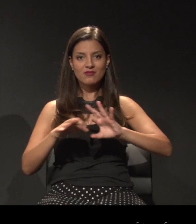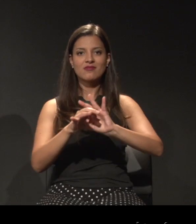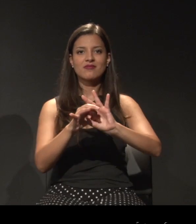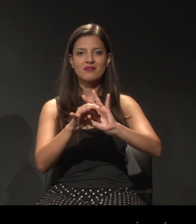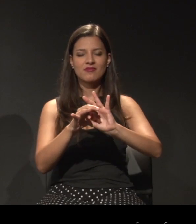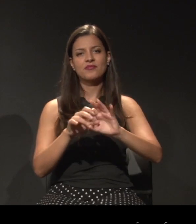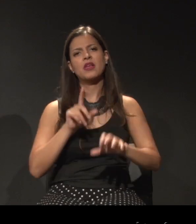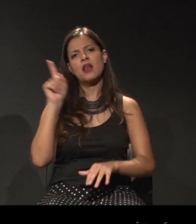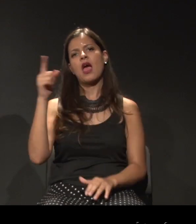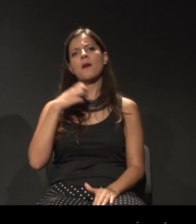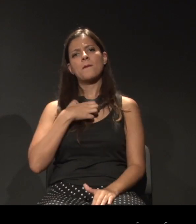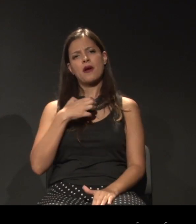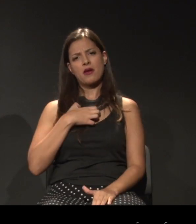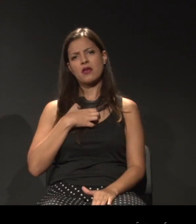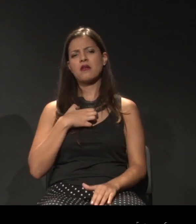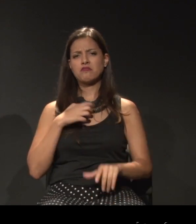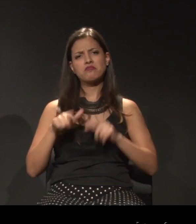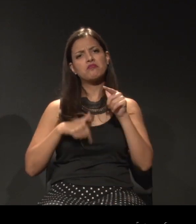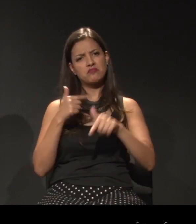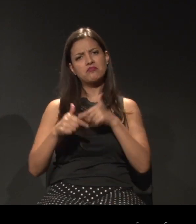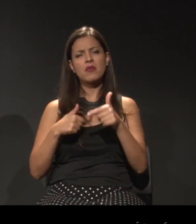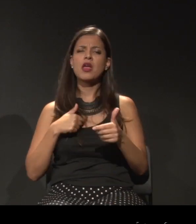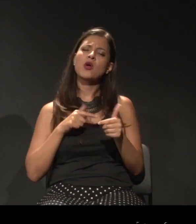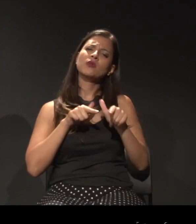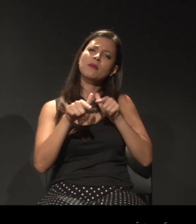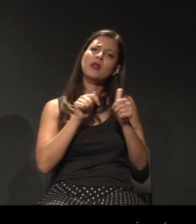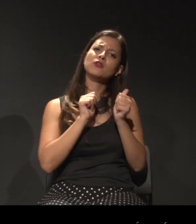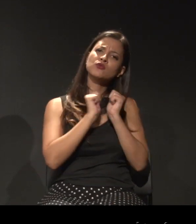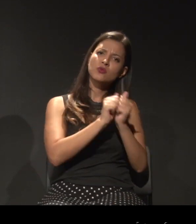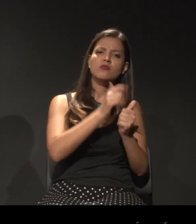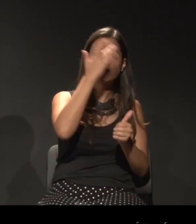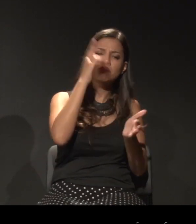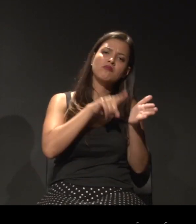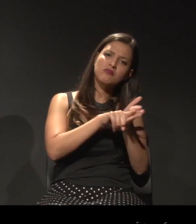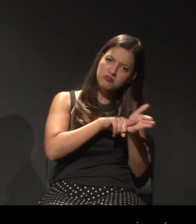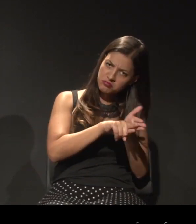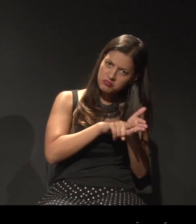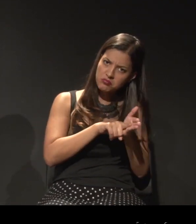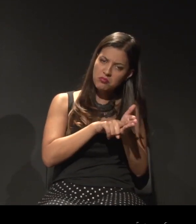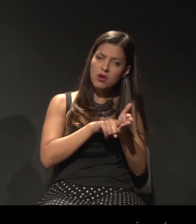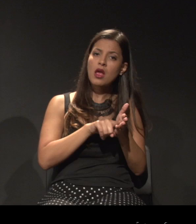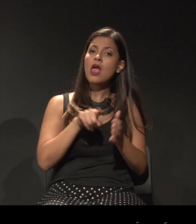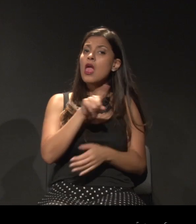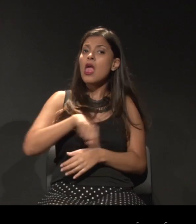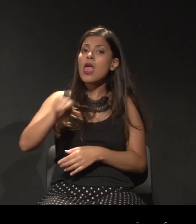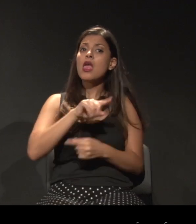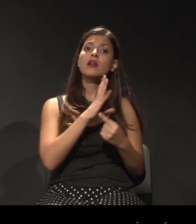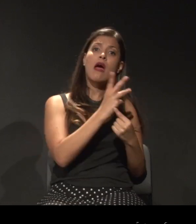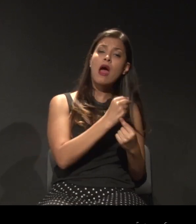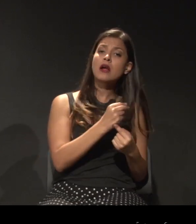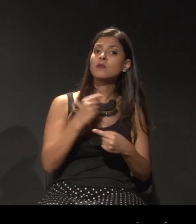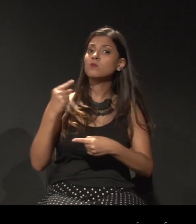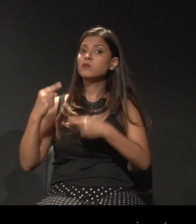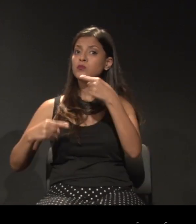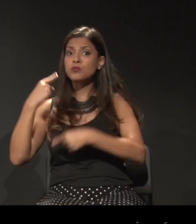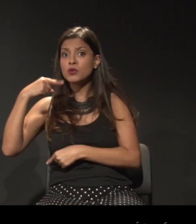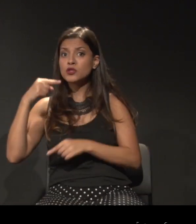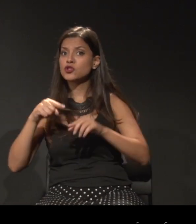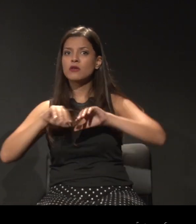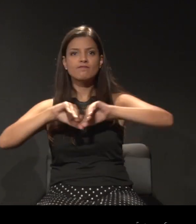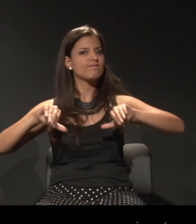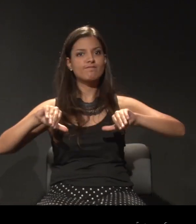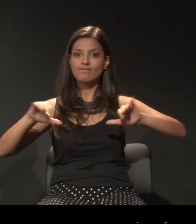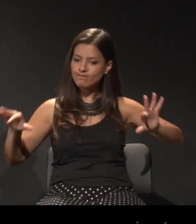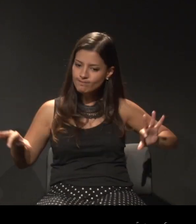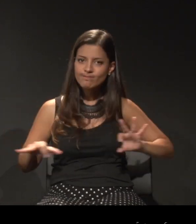oportunidade de trabalhar com artistas e pesquisadores que nunca dissociaram arte de política. E, por isso, eu acho importante citar nomes aqui,